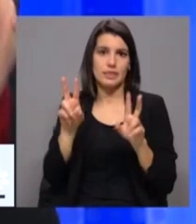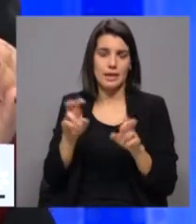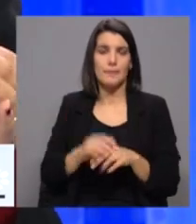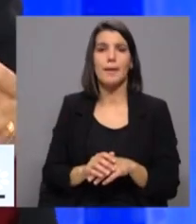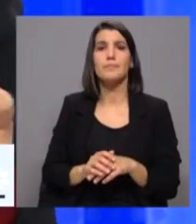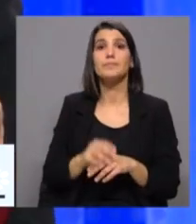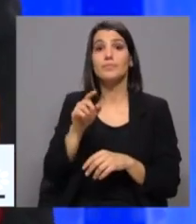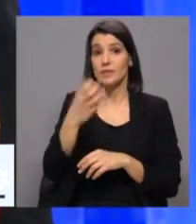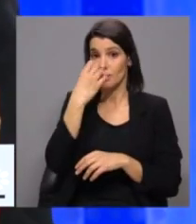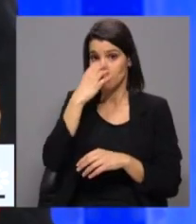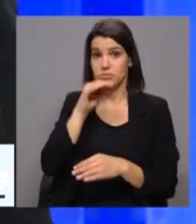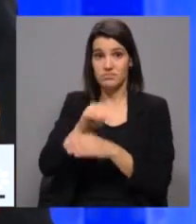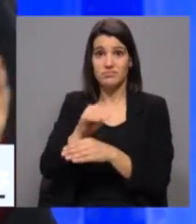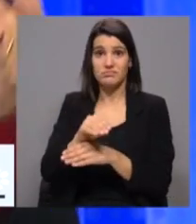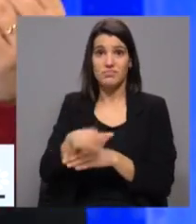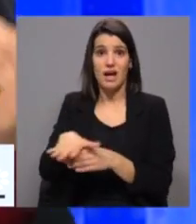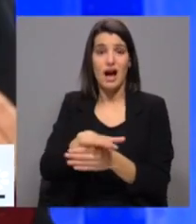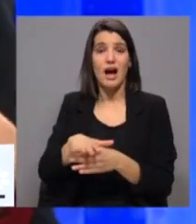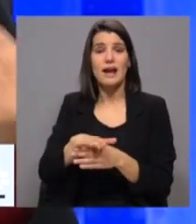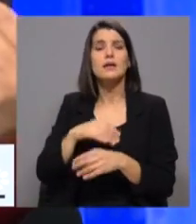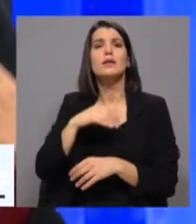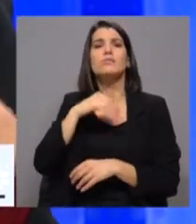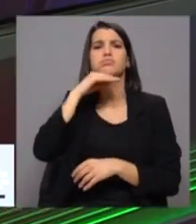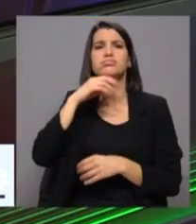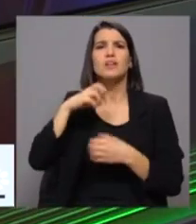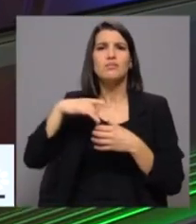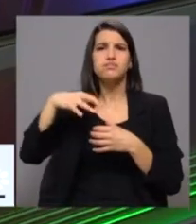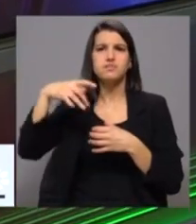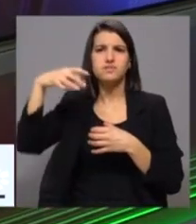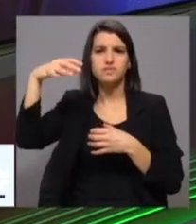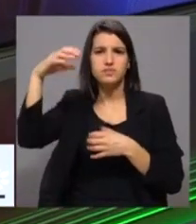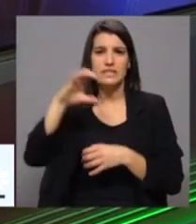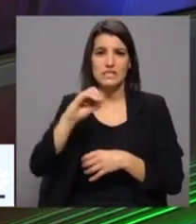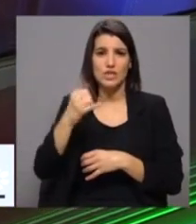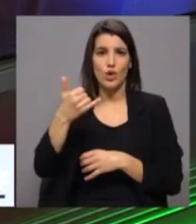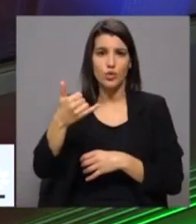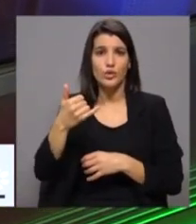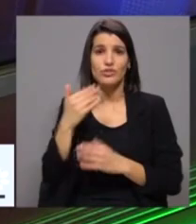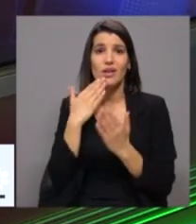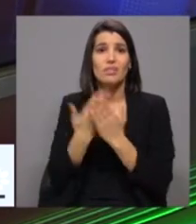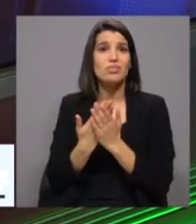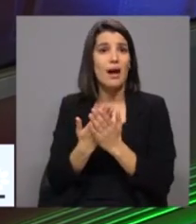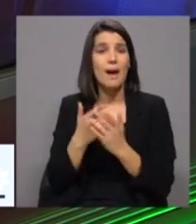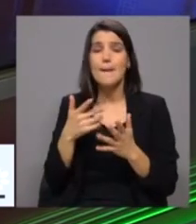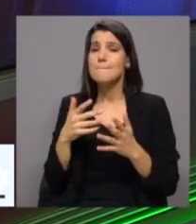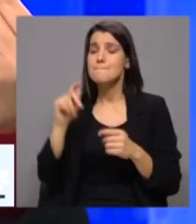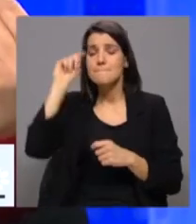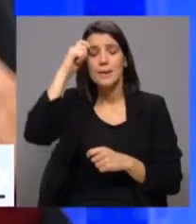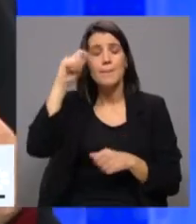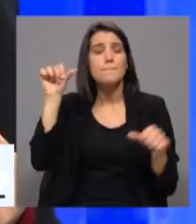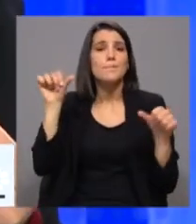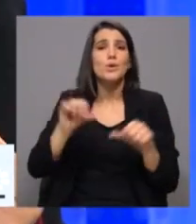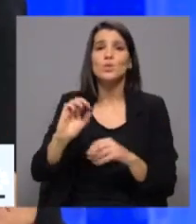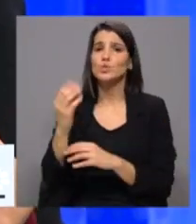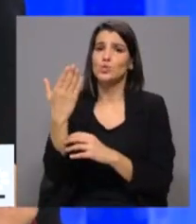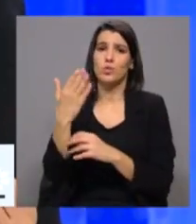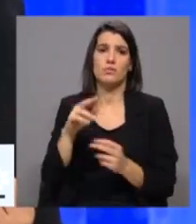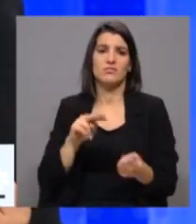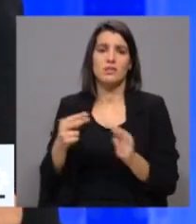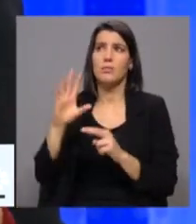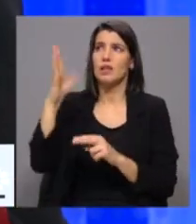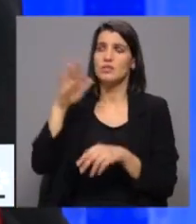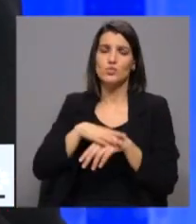taxa pecuária é a pegada ambiental do ponto de vista das emissões de gases com efeito de estufa que o maior dano faz em matéria de alterações